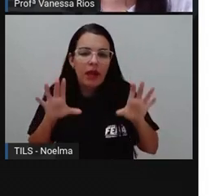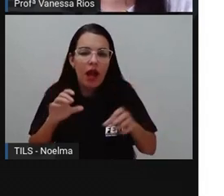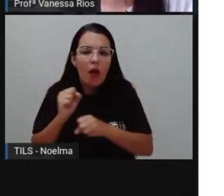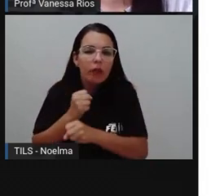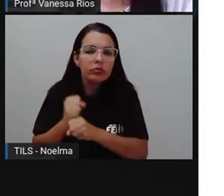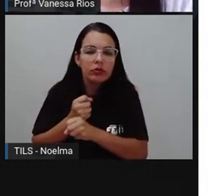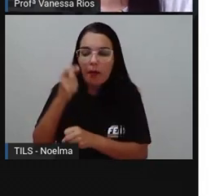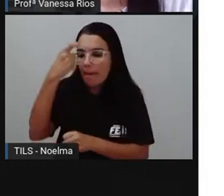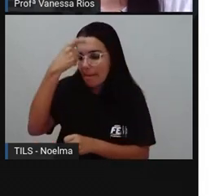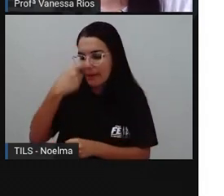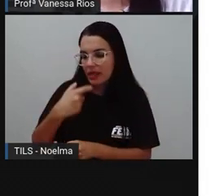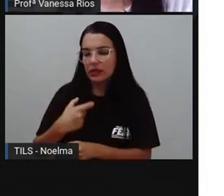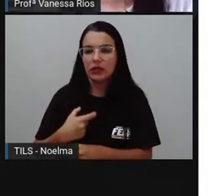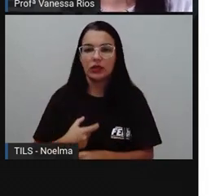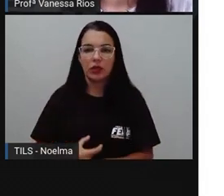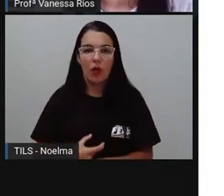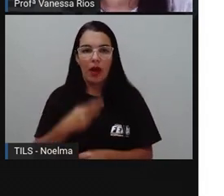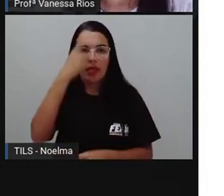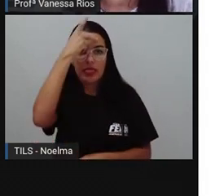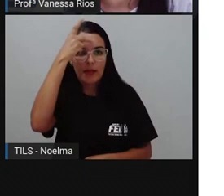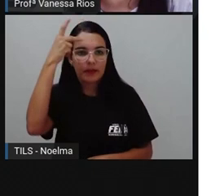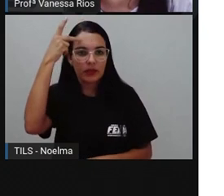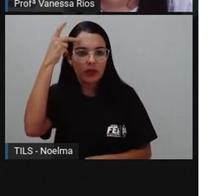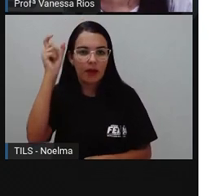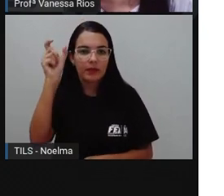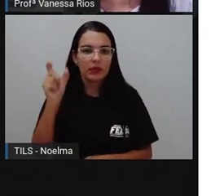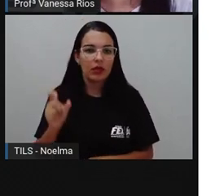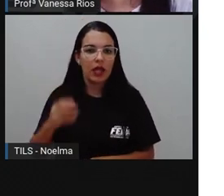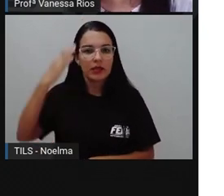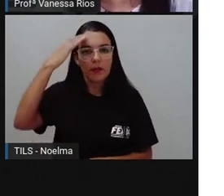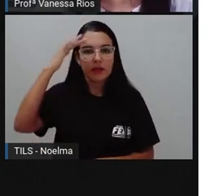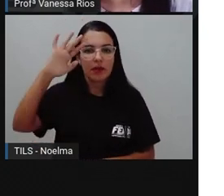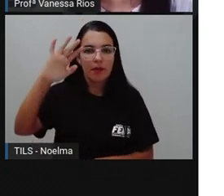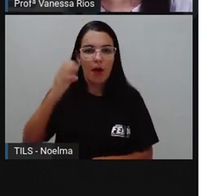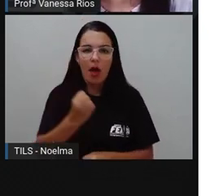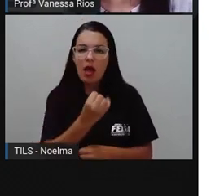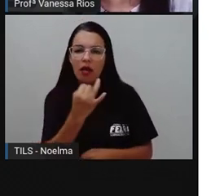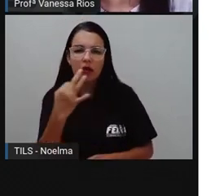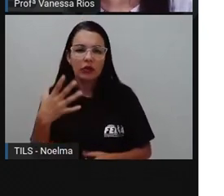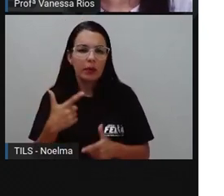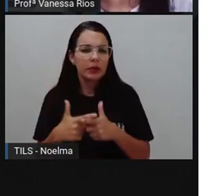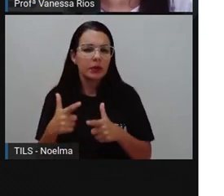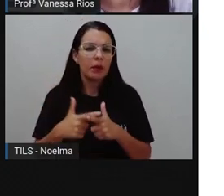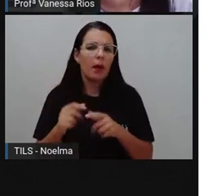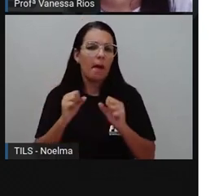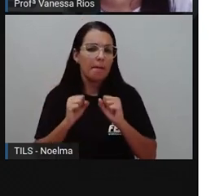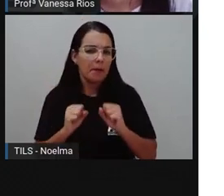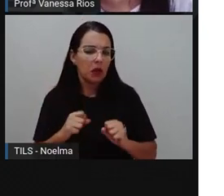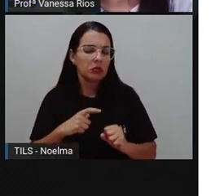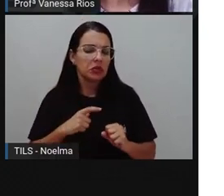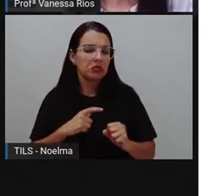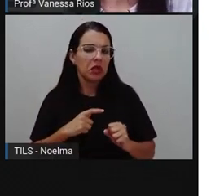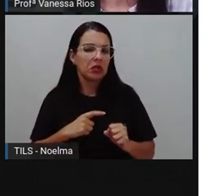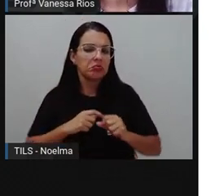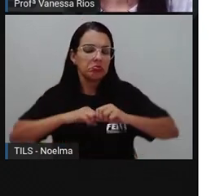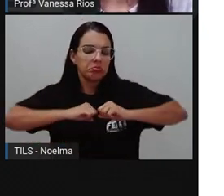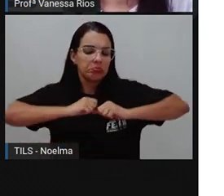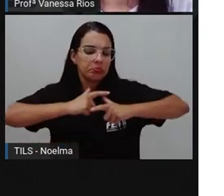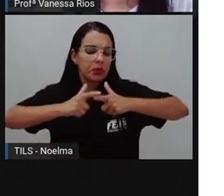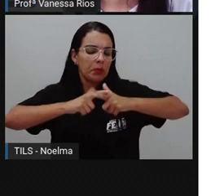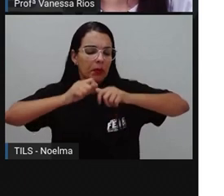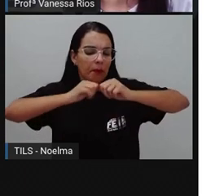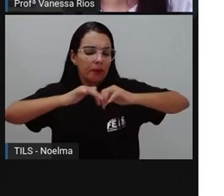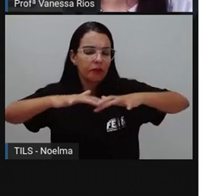Inúmeros problemas poderiam surgir desse ponto, mas o roteiro de Petra Leão contorna com competência